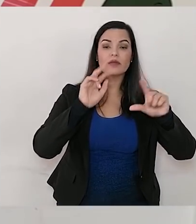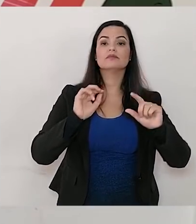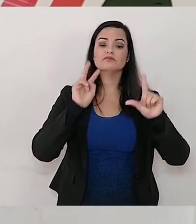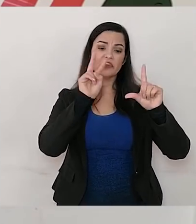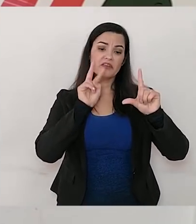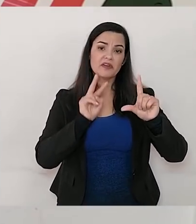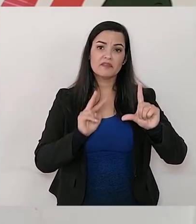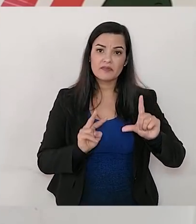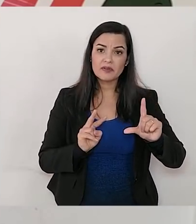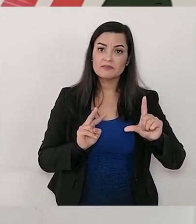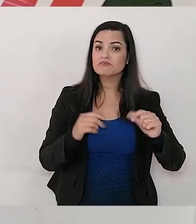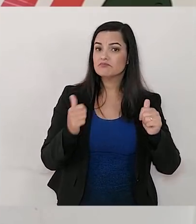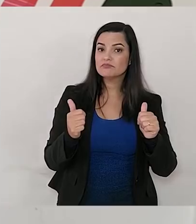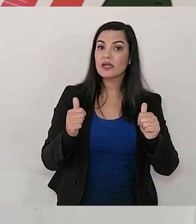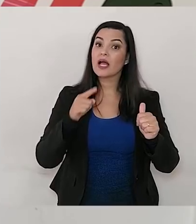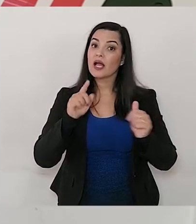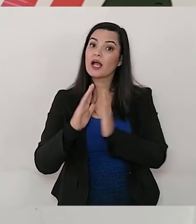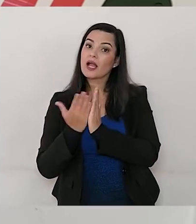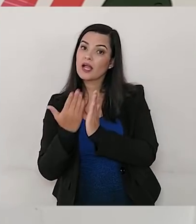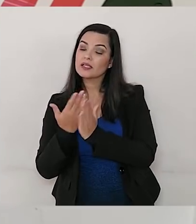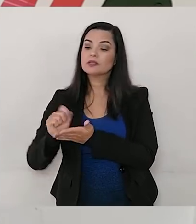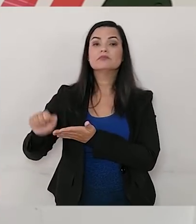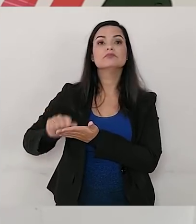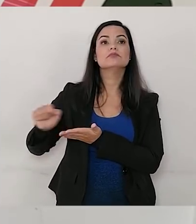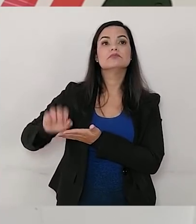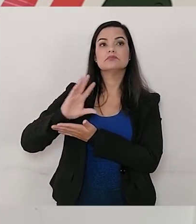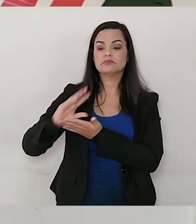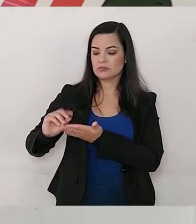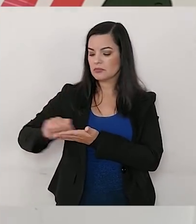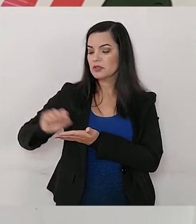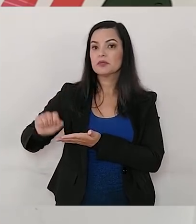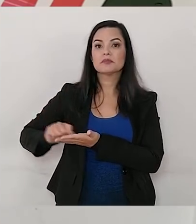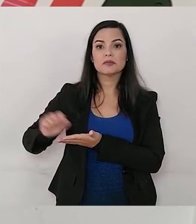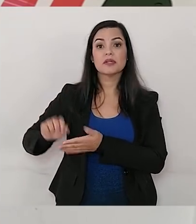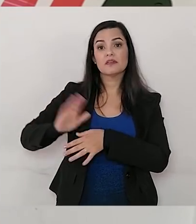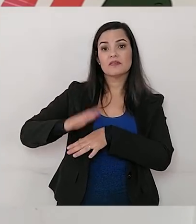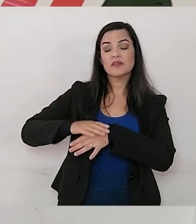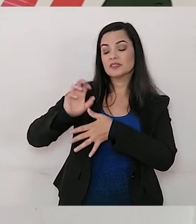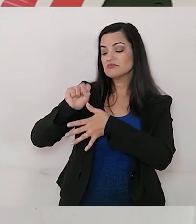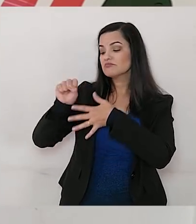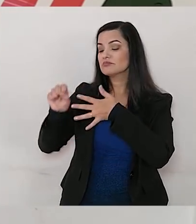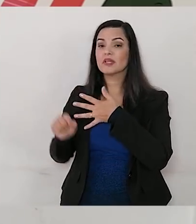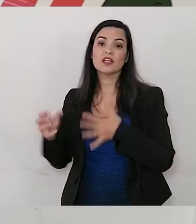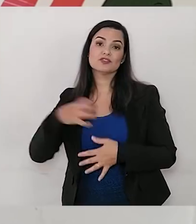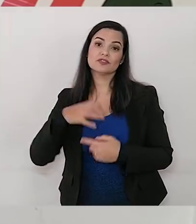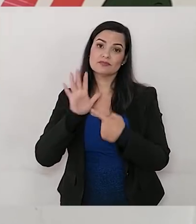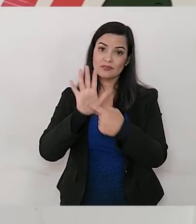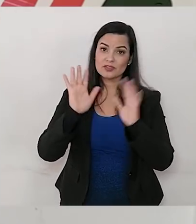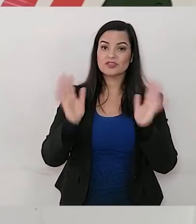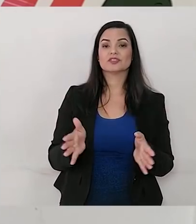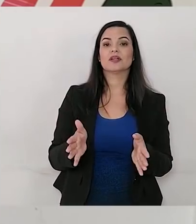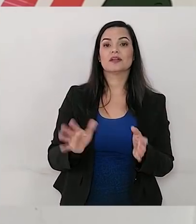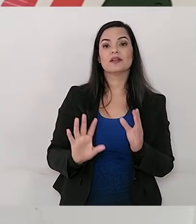disponibilizou lá. E aí, no seu caderno, você vai montando as diferentes cadeias alimentares do jeitinho que eu te